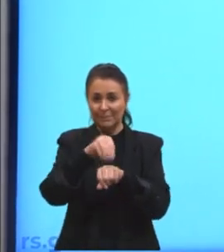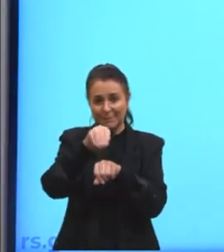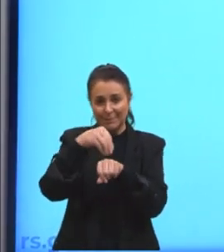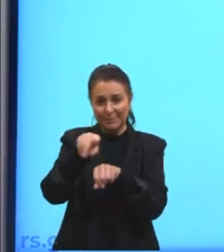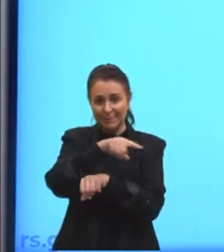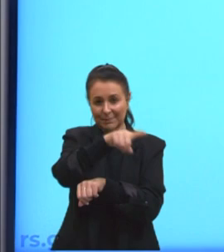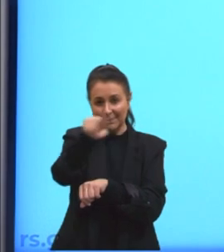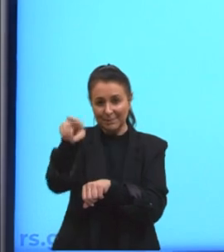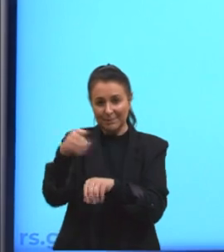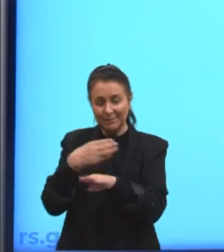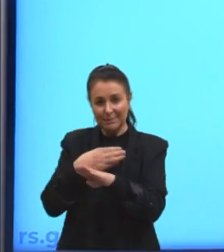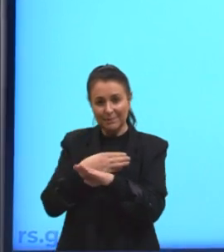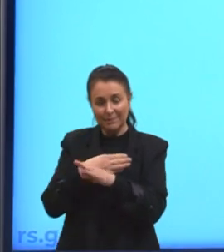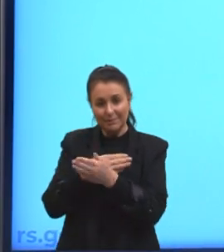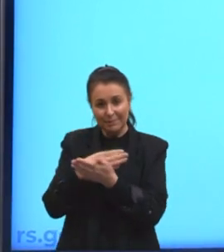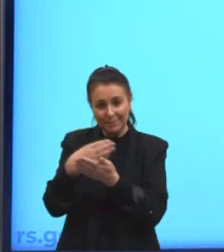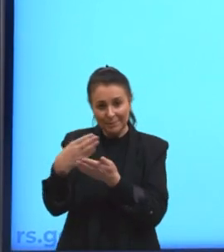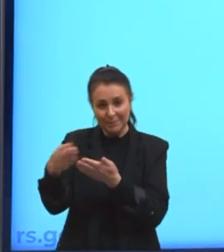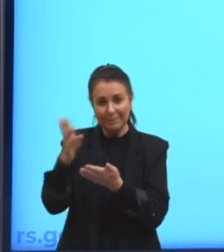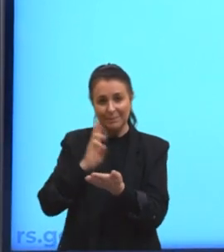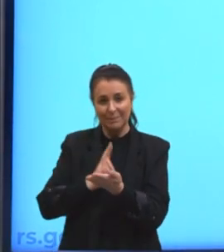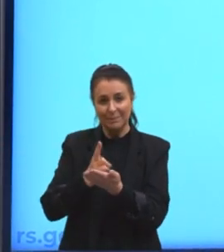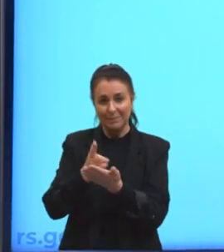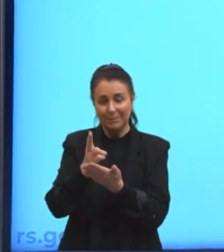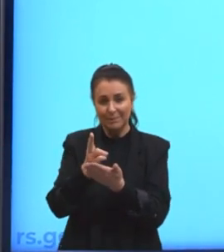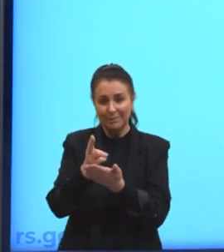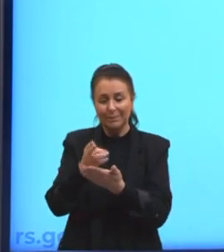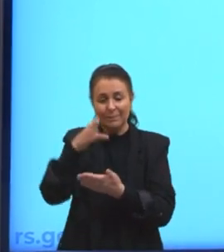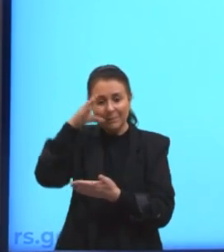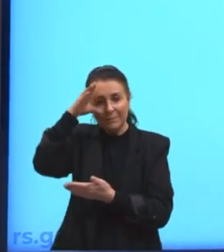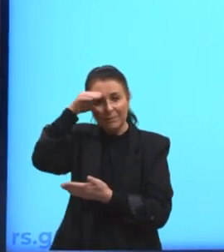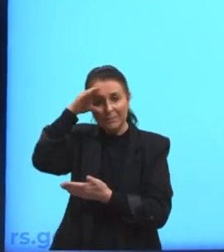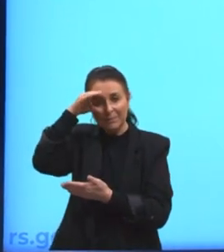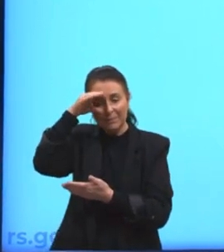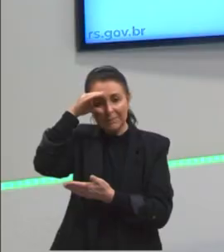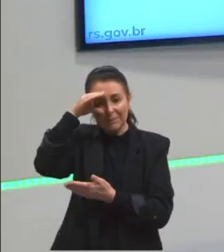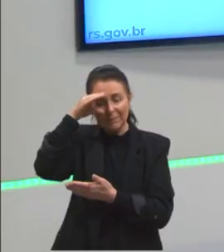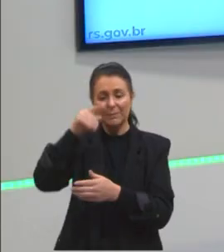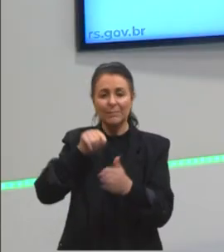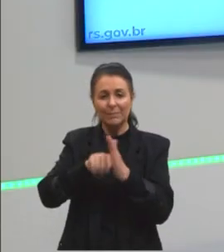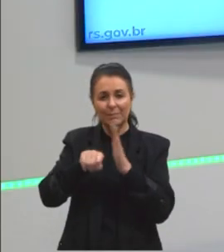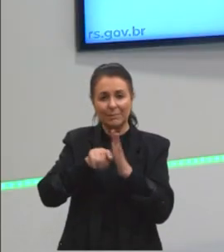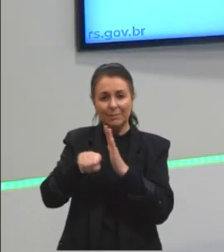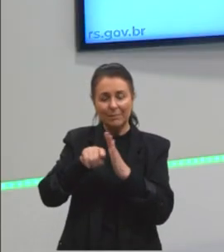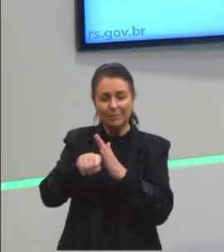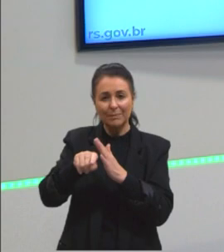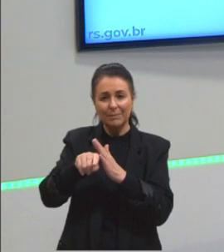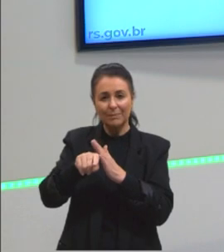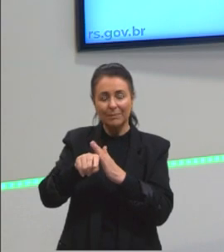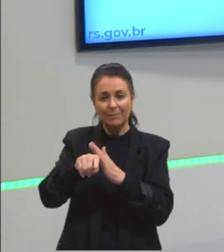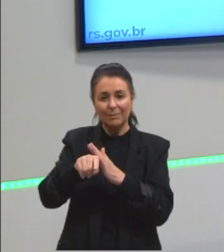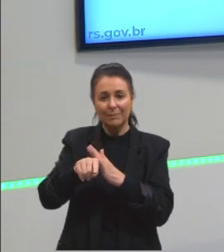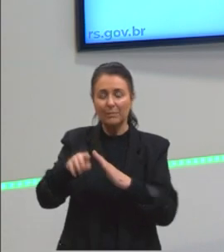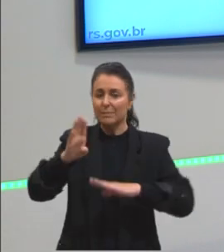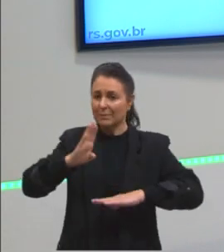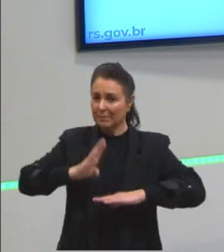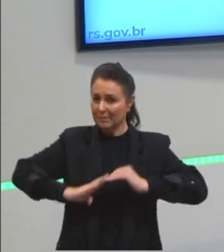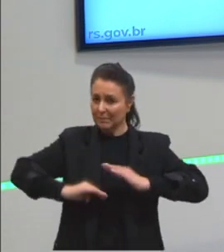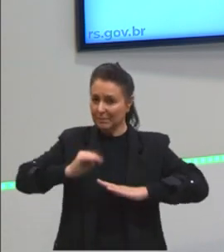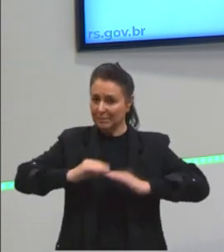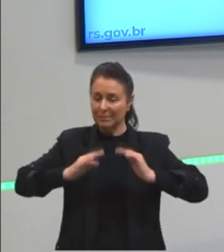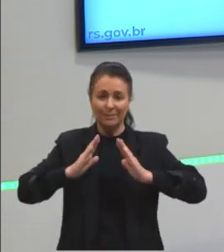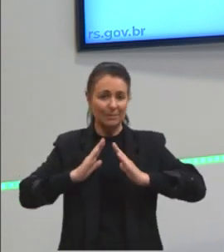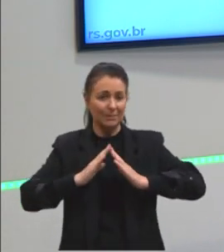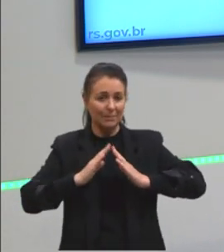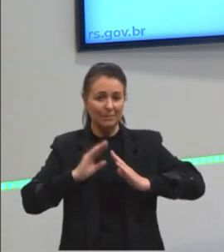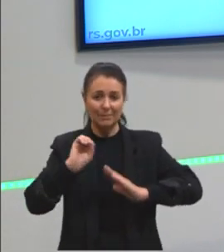quero que vocês comecem sempre a ir observando ao longo das questões, tá? Mesmo que seja praticando aí em casa,